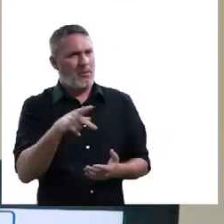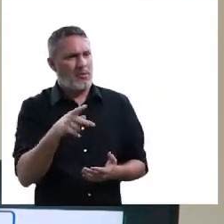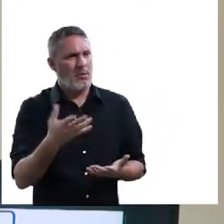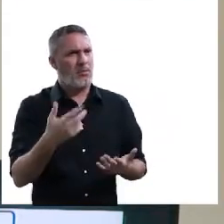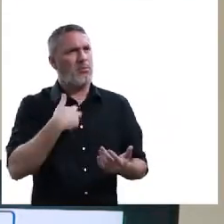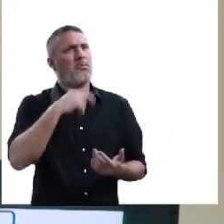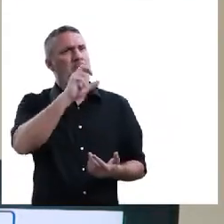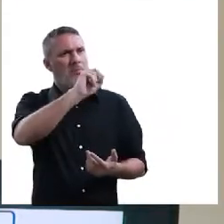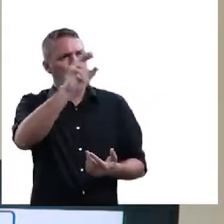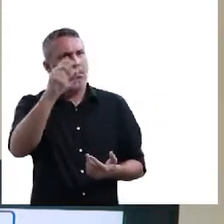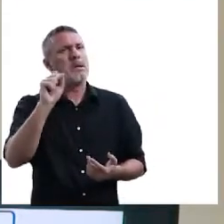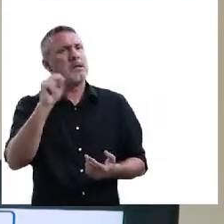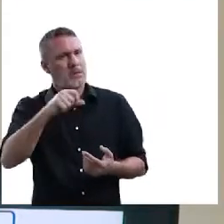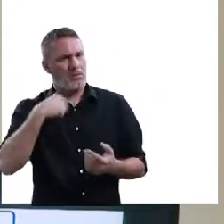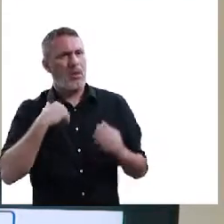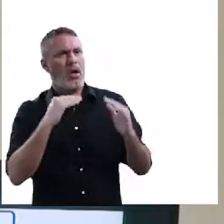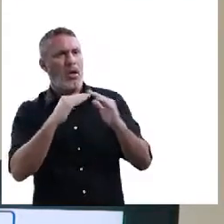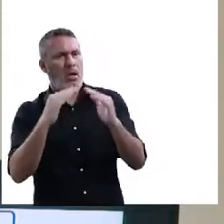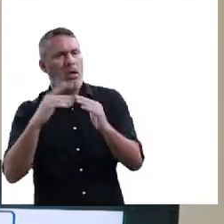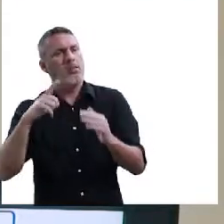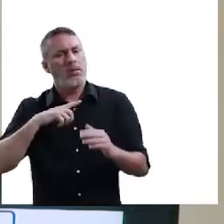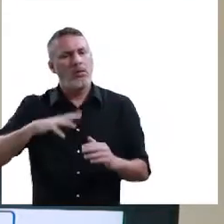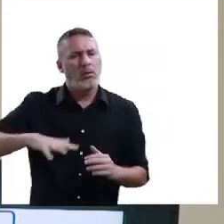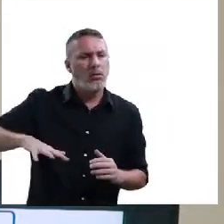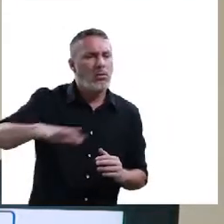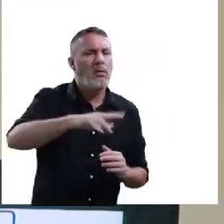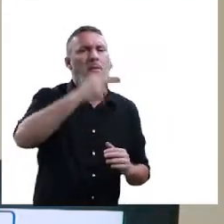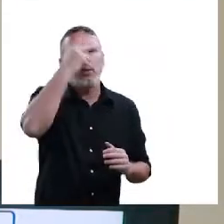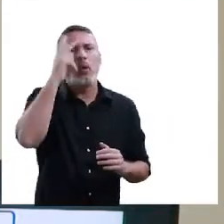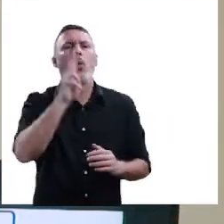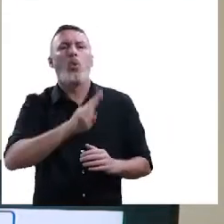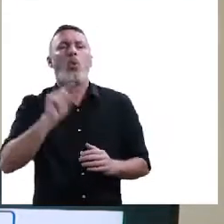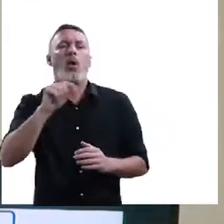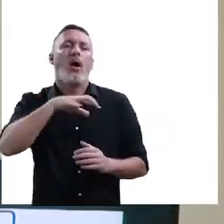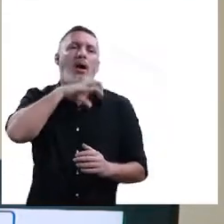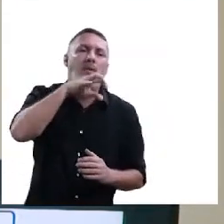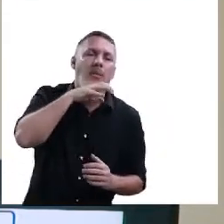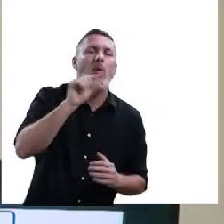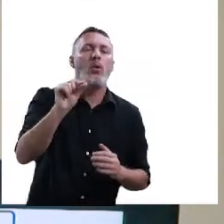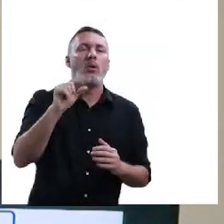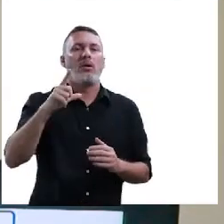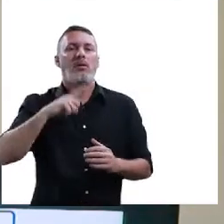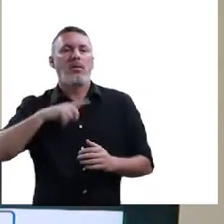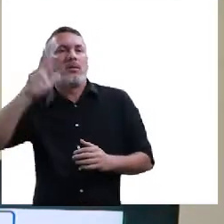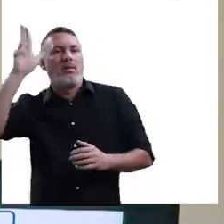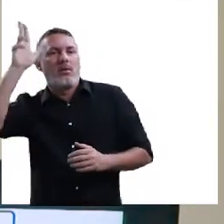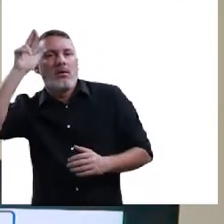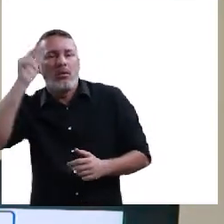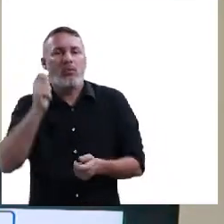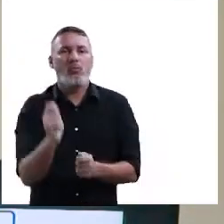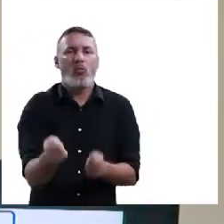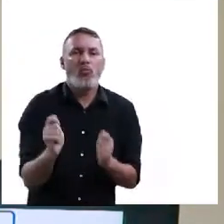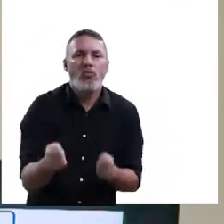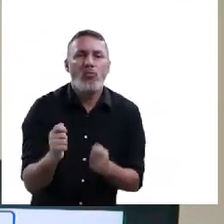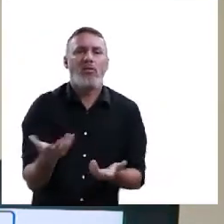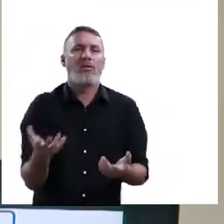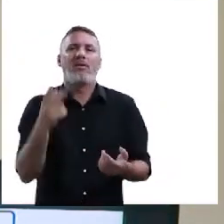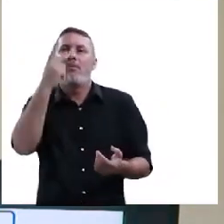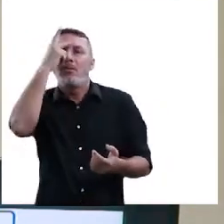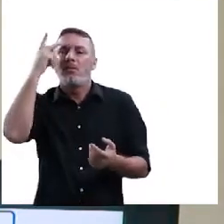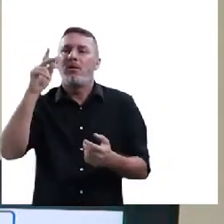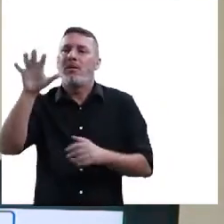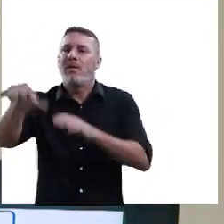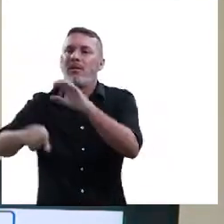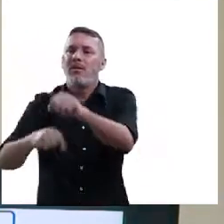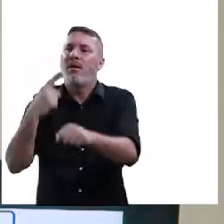pesado. Porque eu vejo, sim, no meu bairro, na minha comunidade, de pessoas que utilizam do animal para carregar carroça,